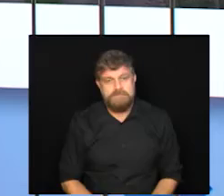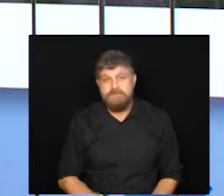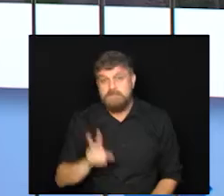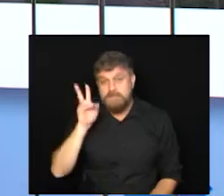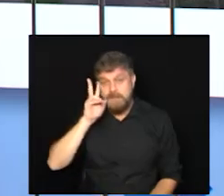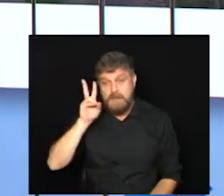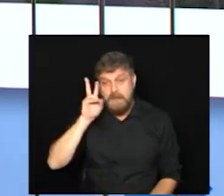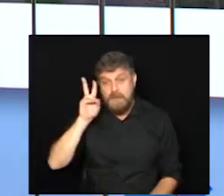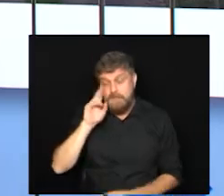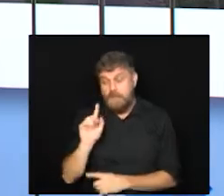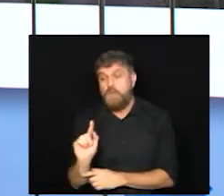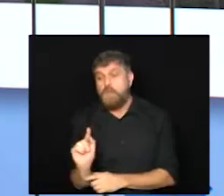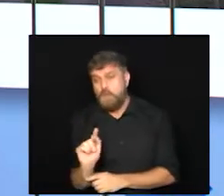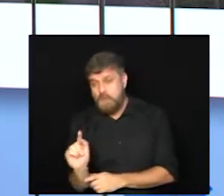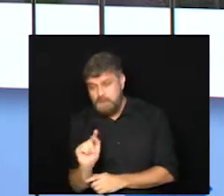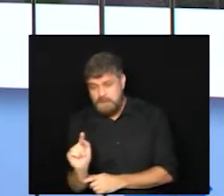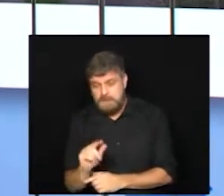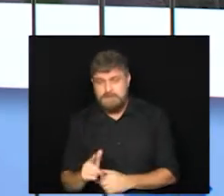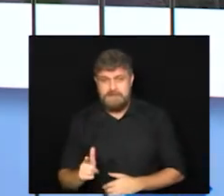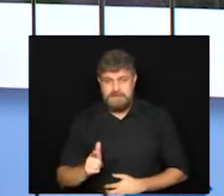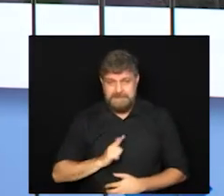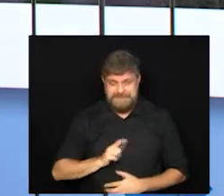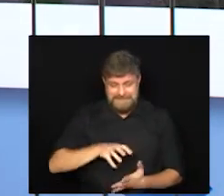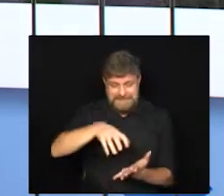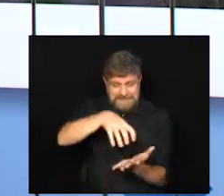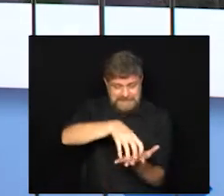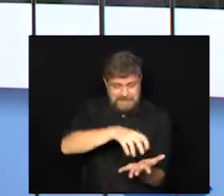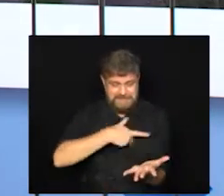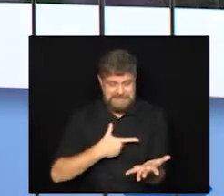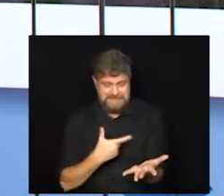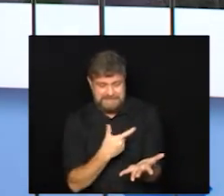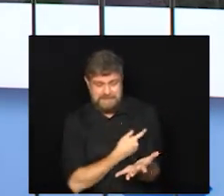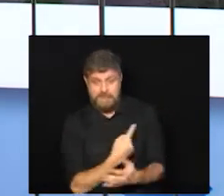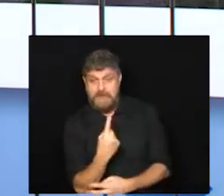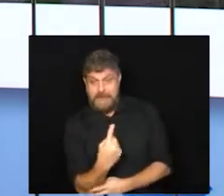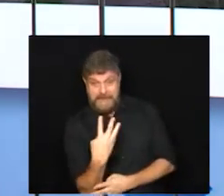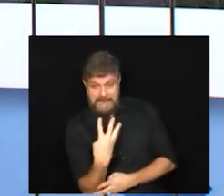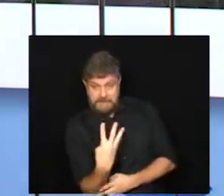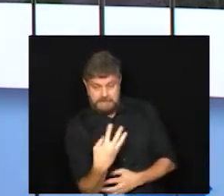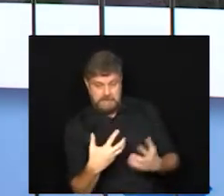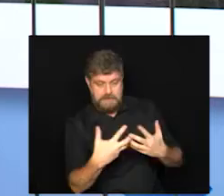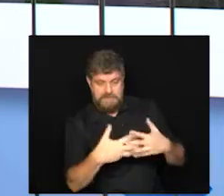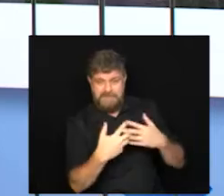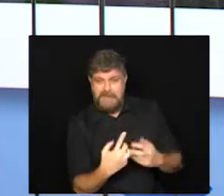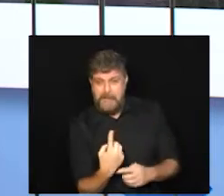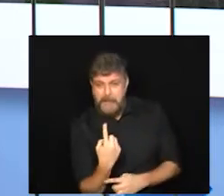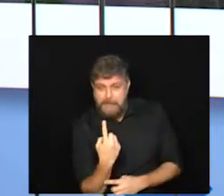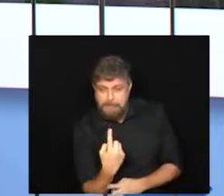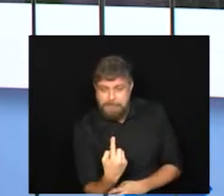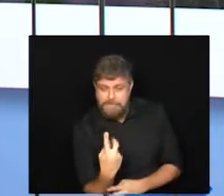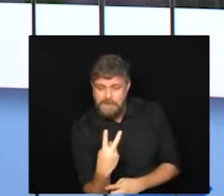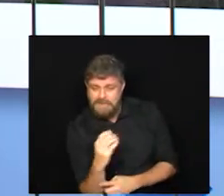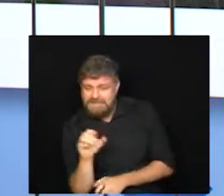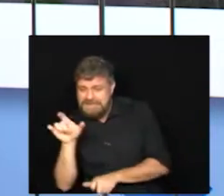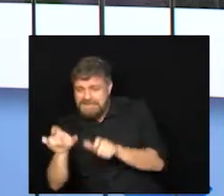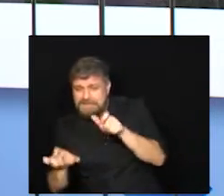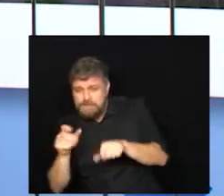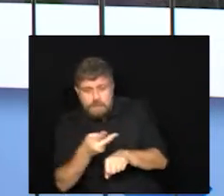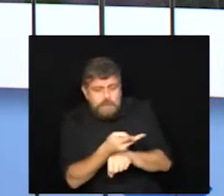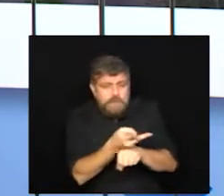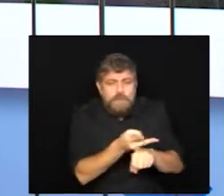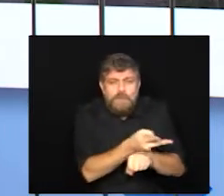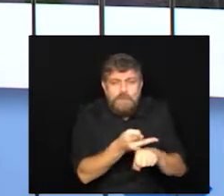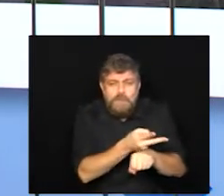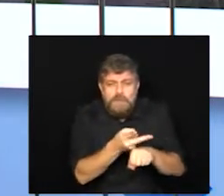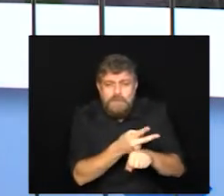Lembrando, então, que, olha, nesses centros de saúde, os 14 que eu falei, 1.200 pessoas procuraram por